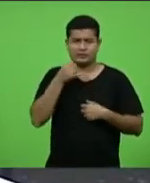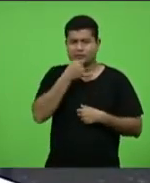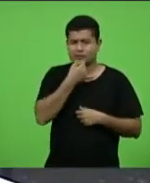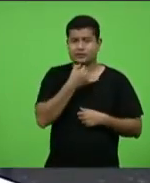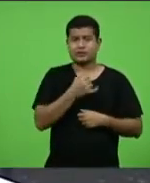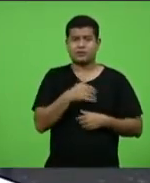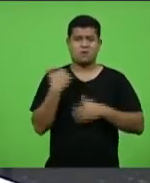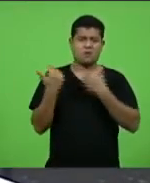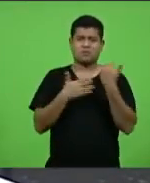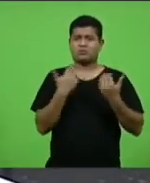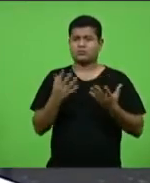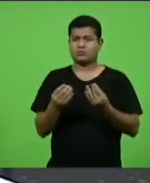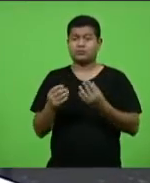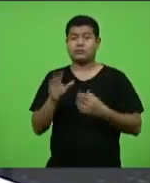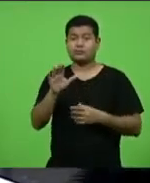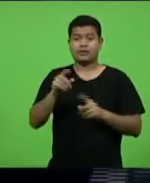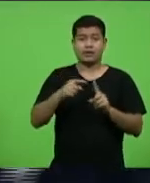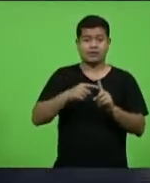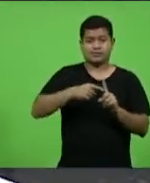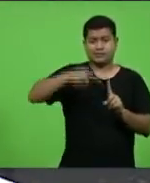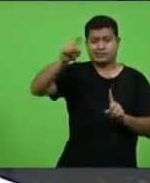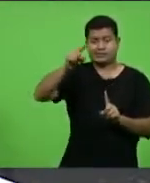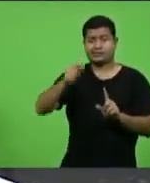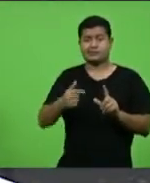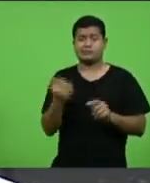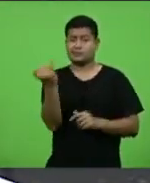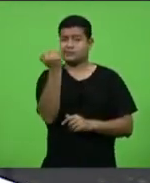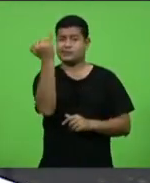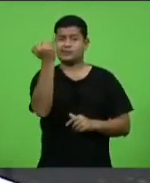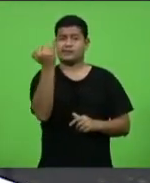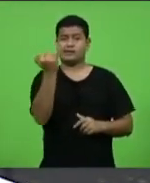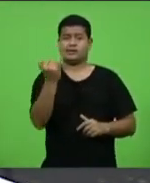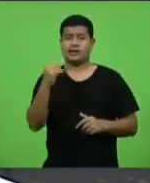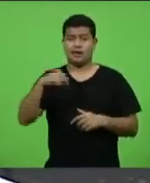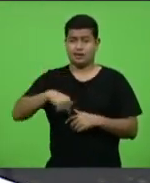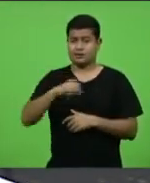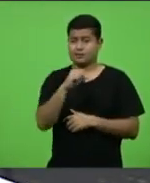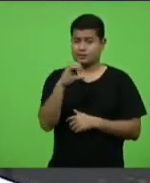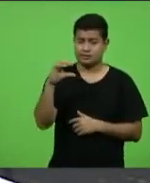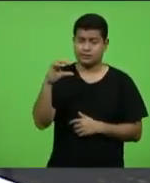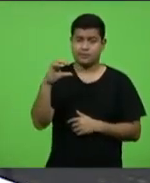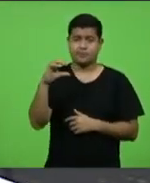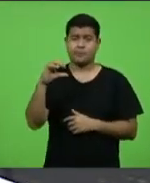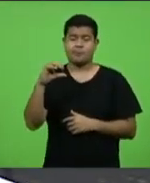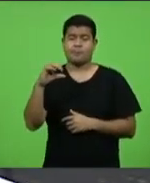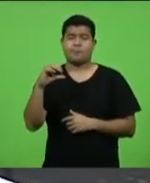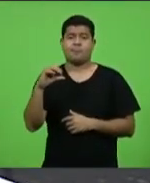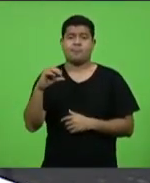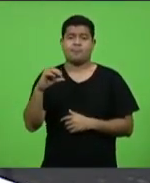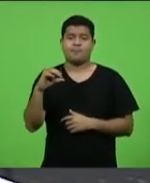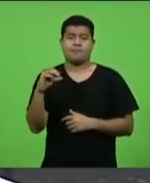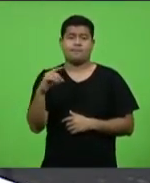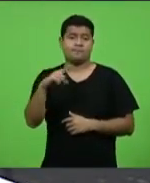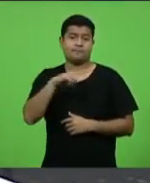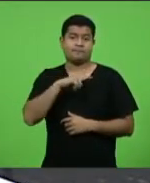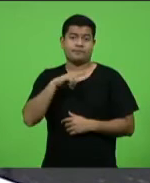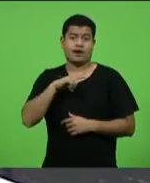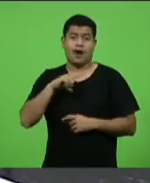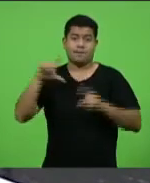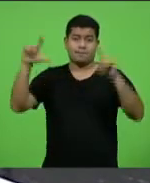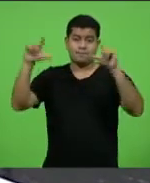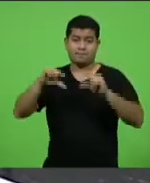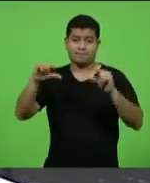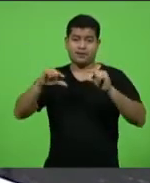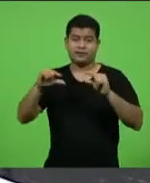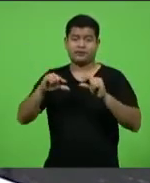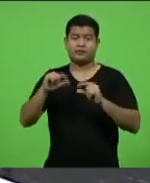importante para o nosso estado, Santa Catarina tem a menor taxa de